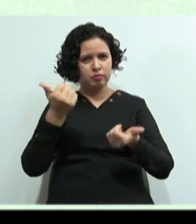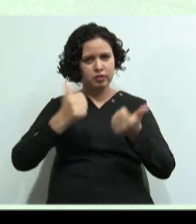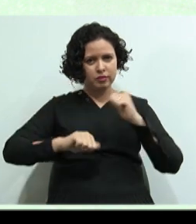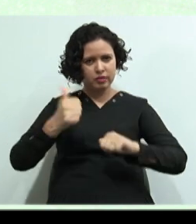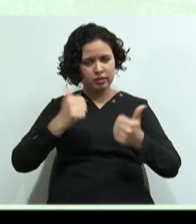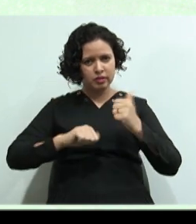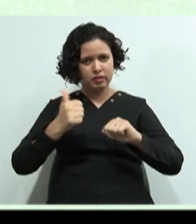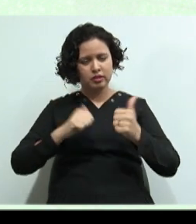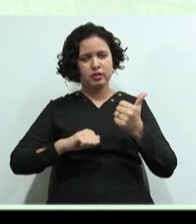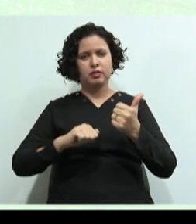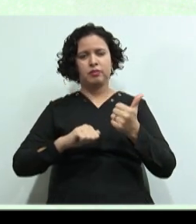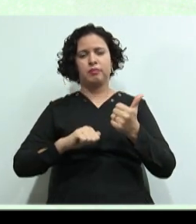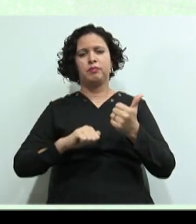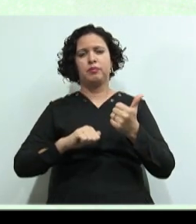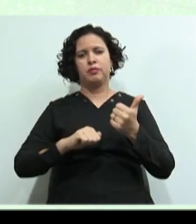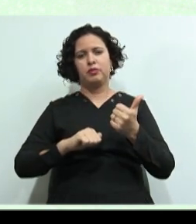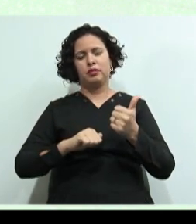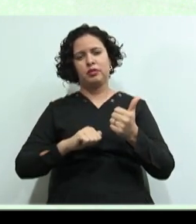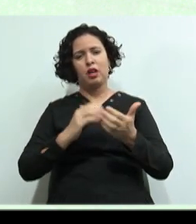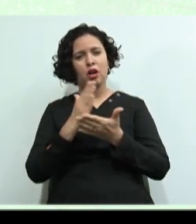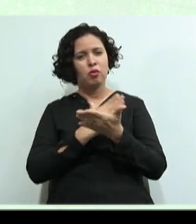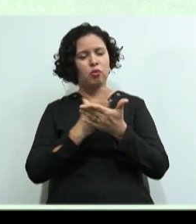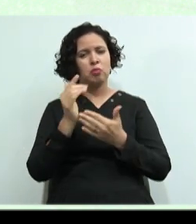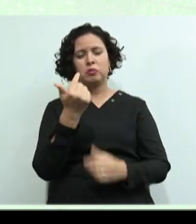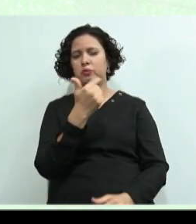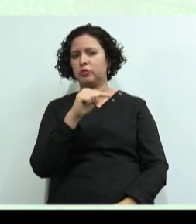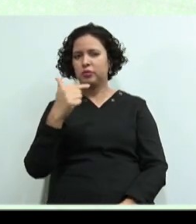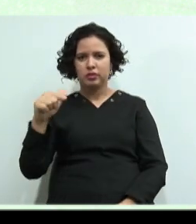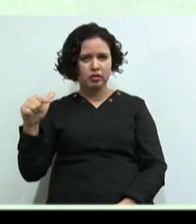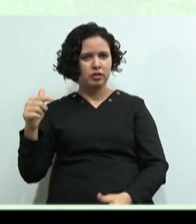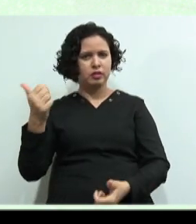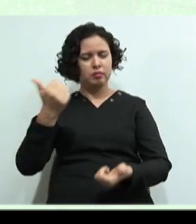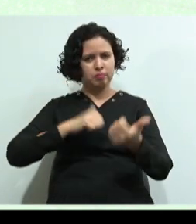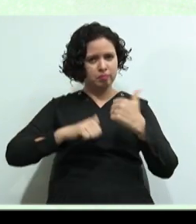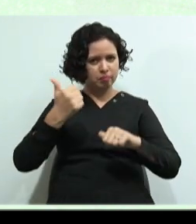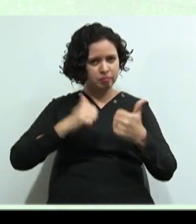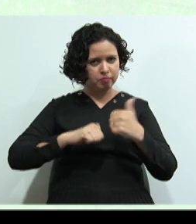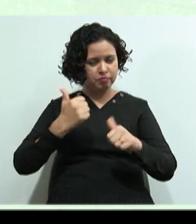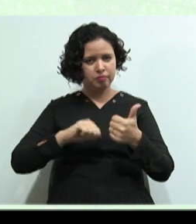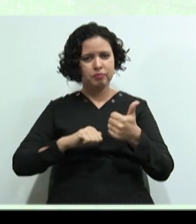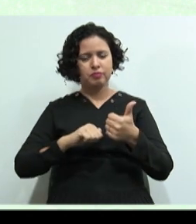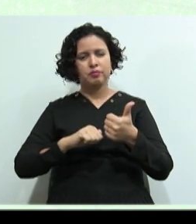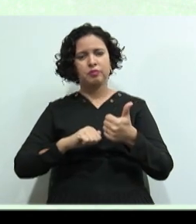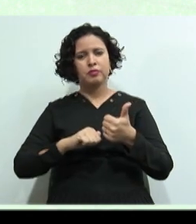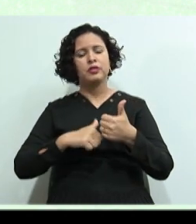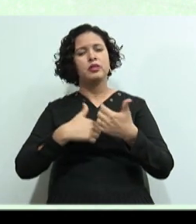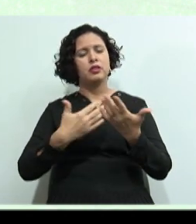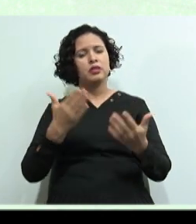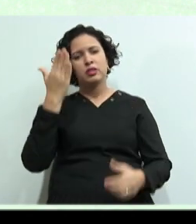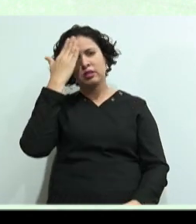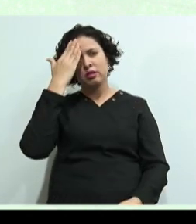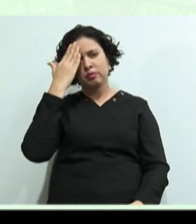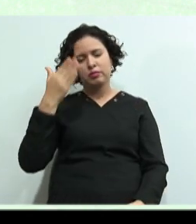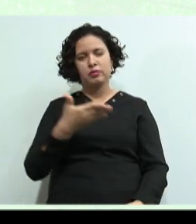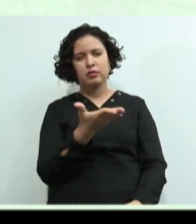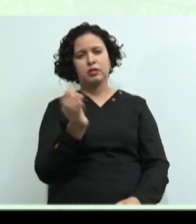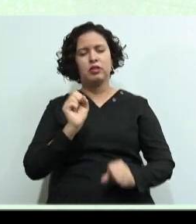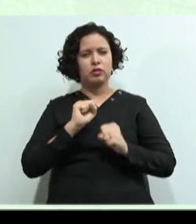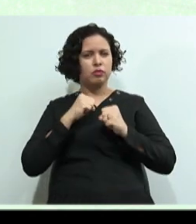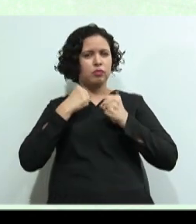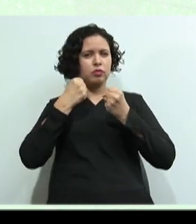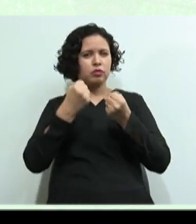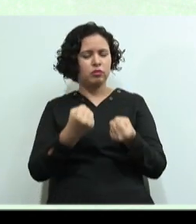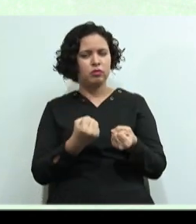aplicados Correto? E que não vai precisar De atividade avaliativa Pra vocês desenvolverem As atividades Que são